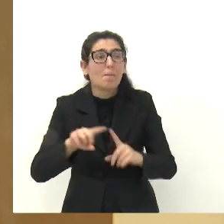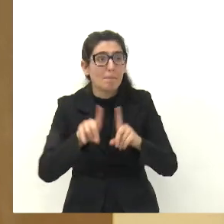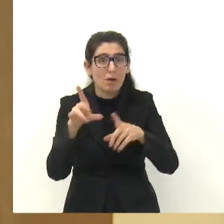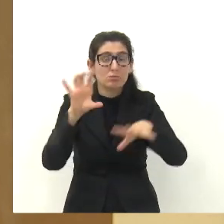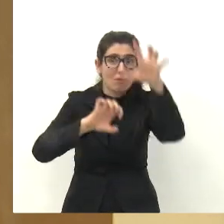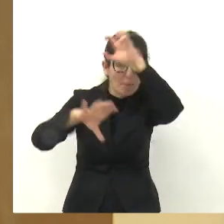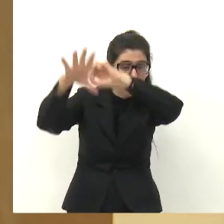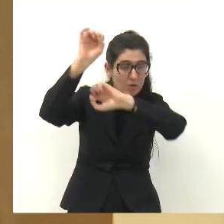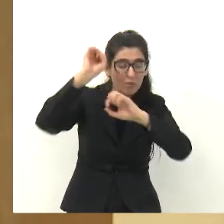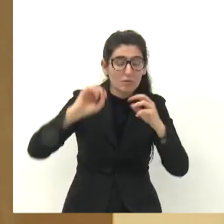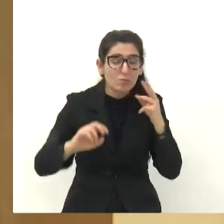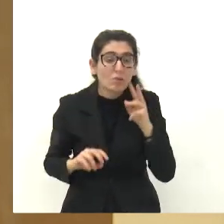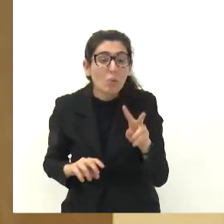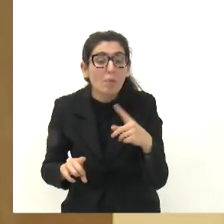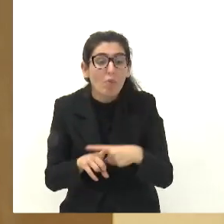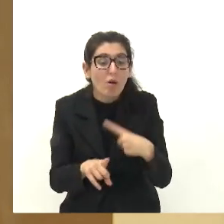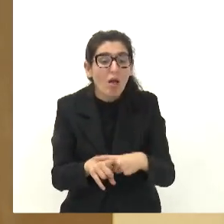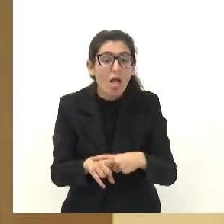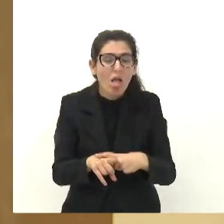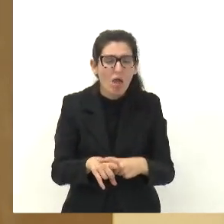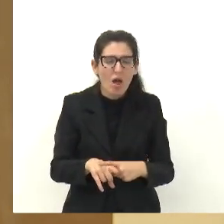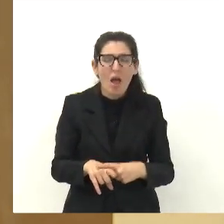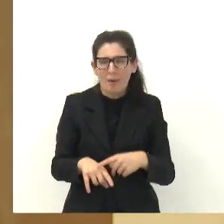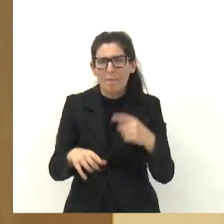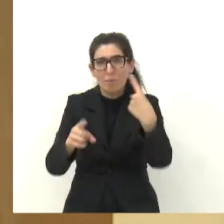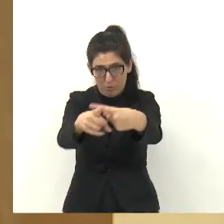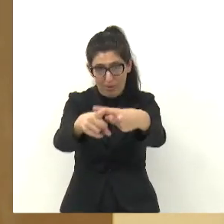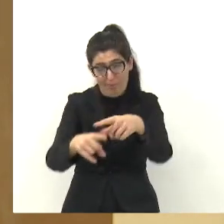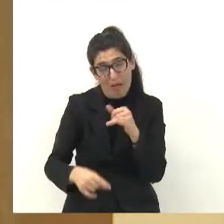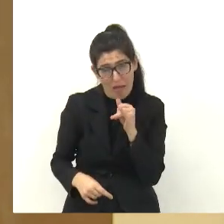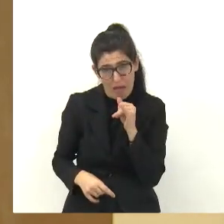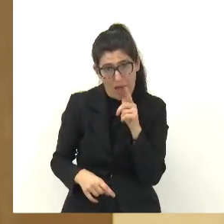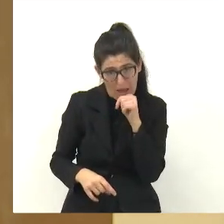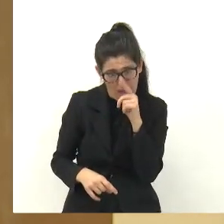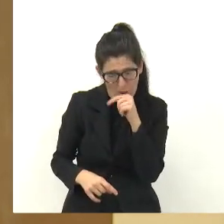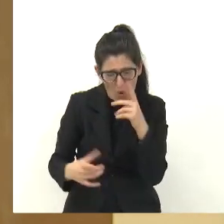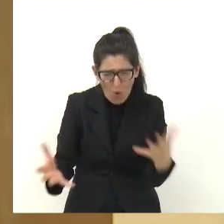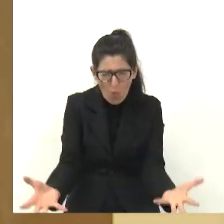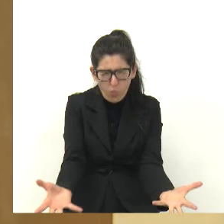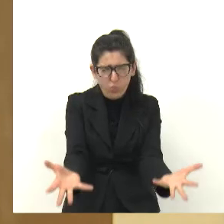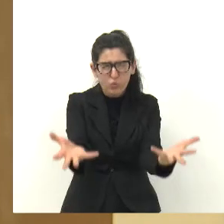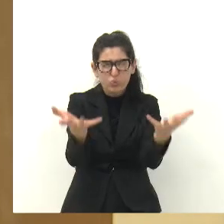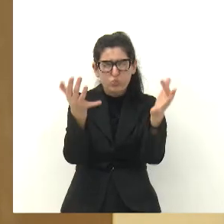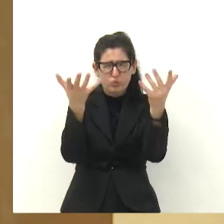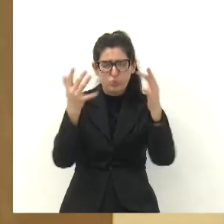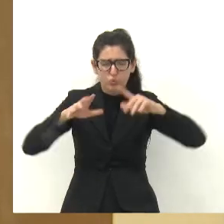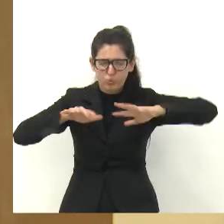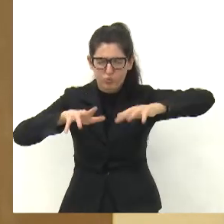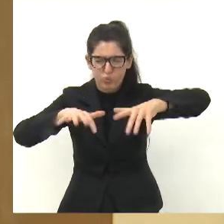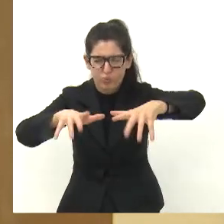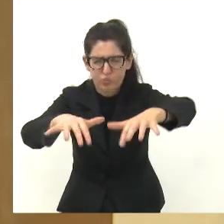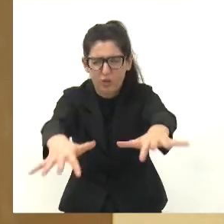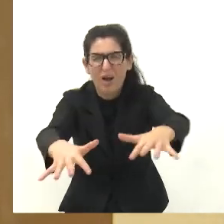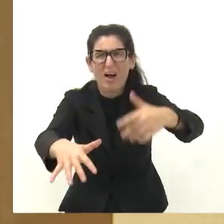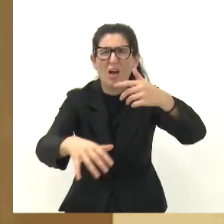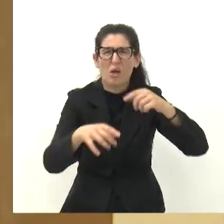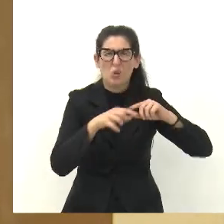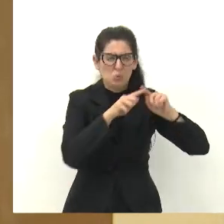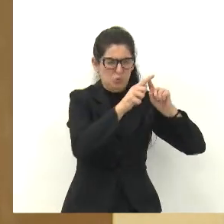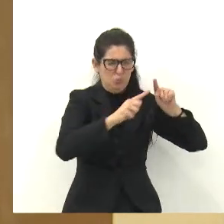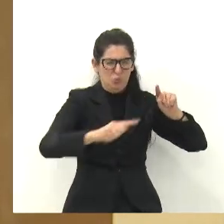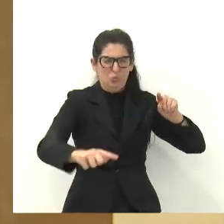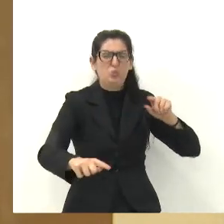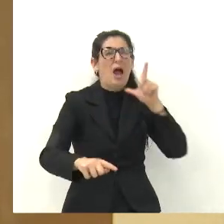vazando a água, jorrando para cima, bem para baixo, e o vazamento era lá em cima, numa outra casa, então o